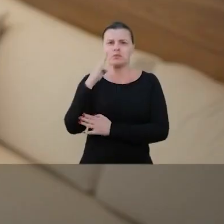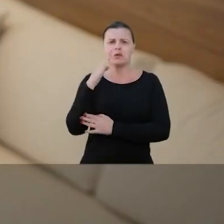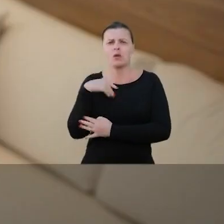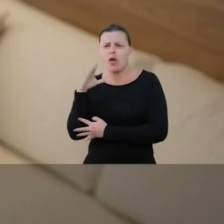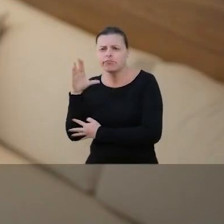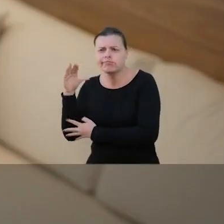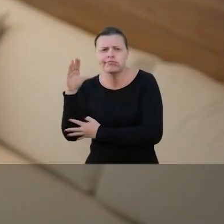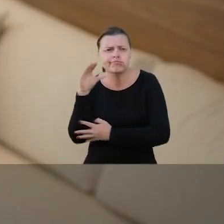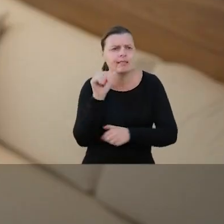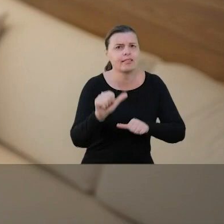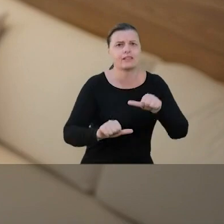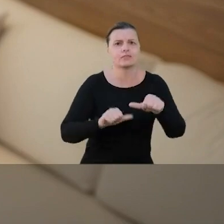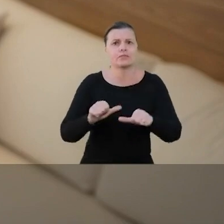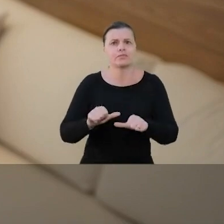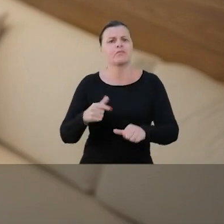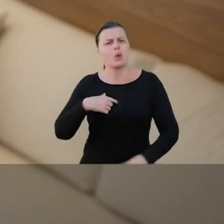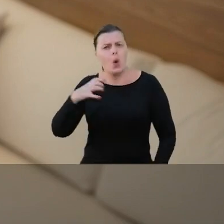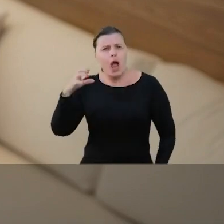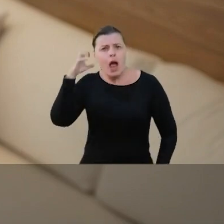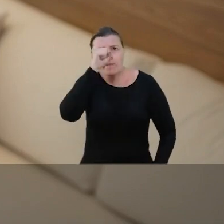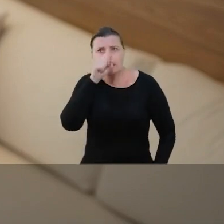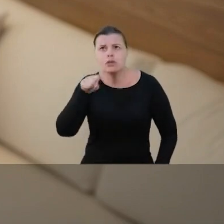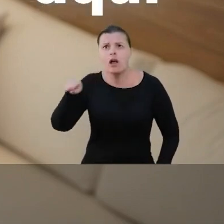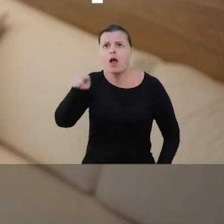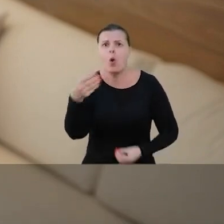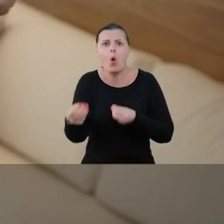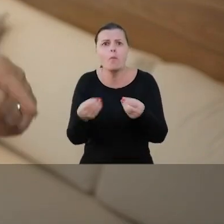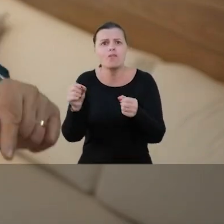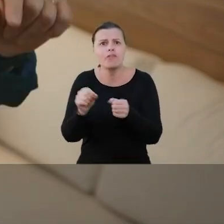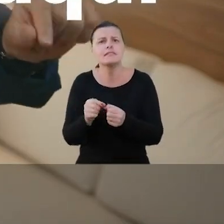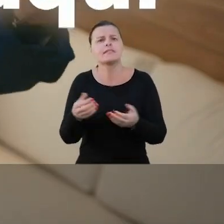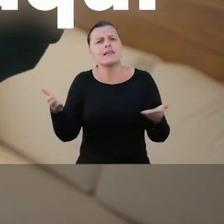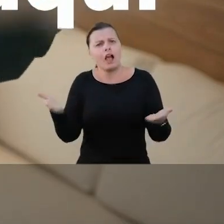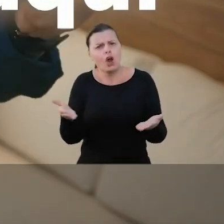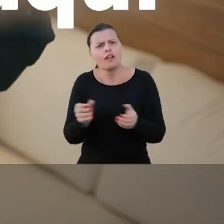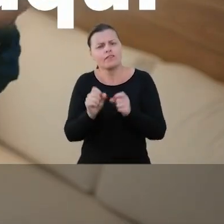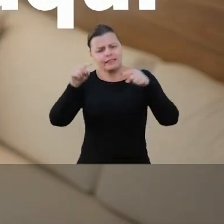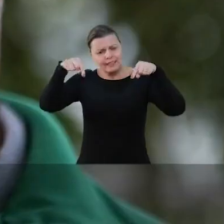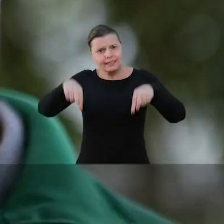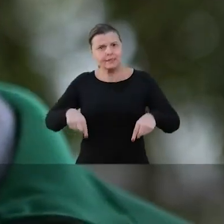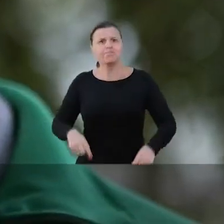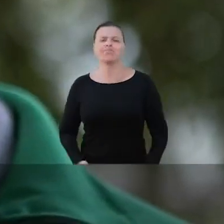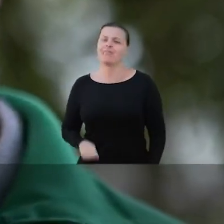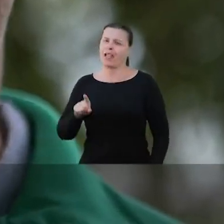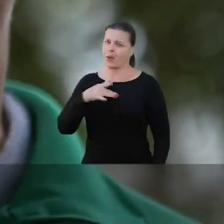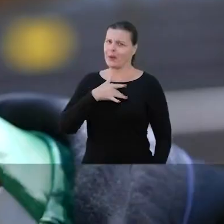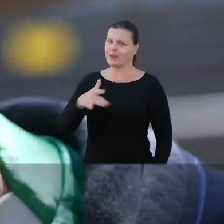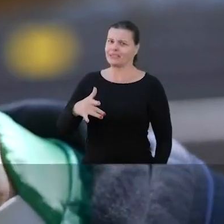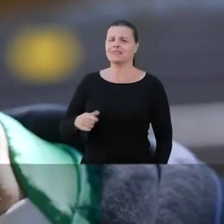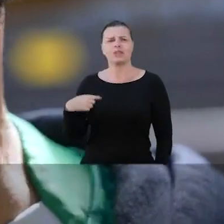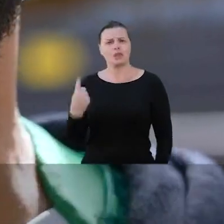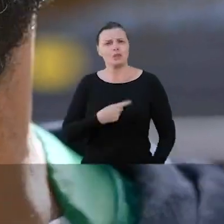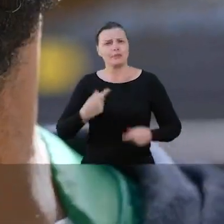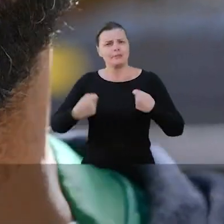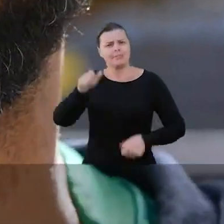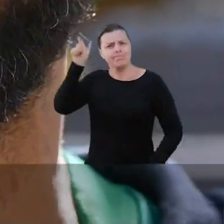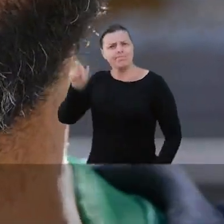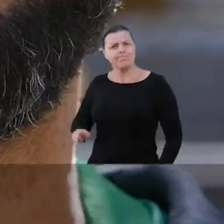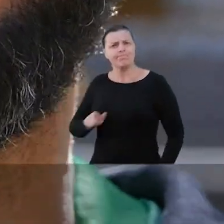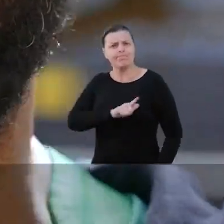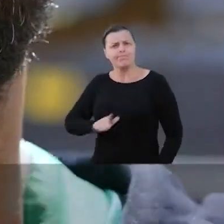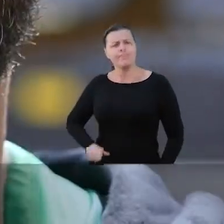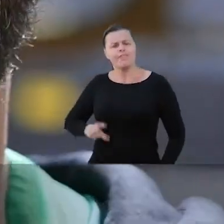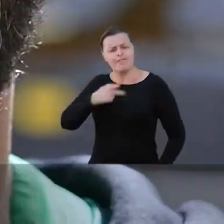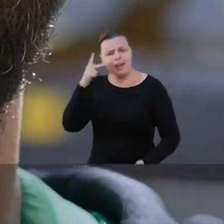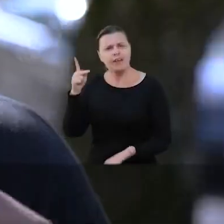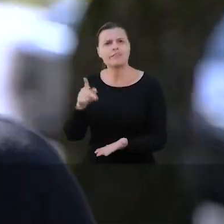participando dessa transformação Aprendi como se faz e vamos fazer aqui É Onyx Lorenzoni Nós precisamos de um governador